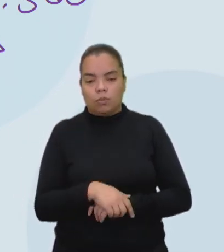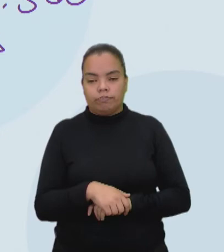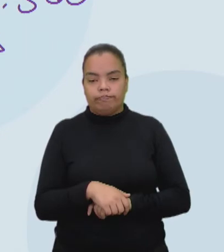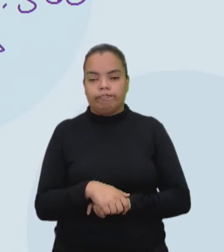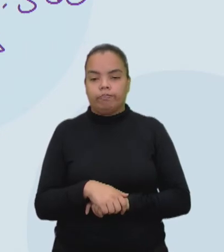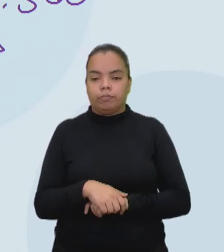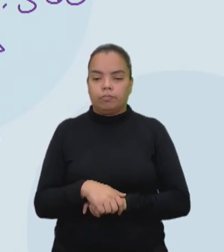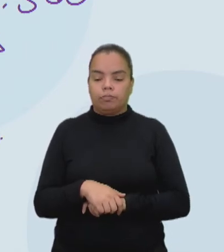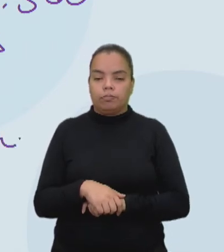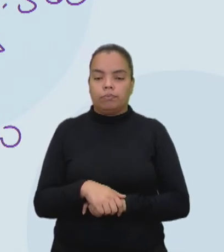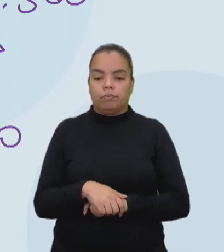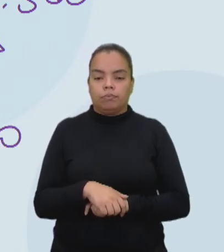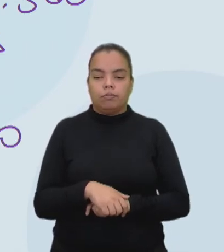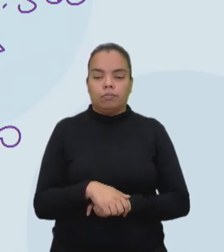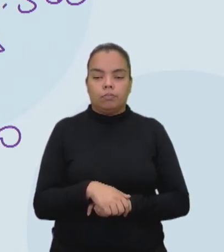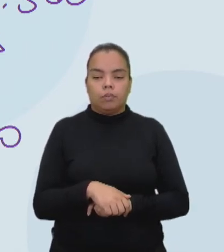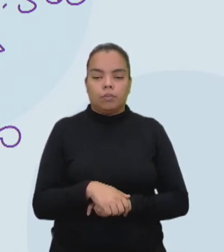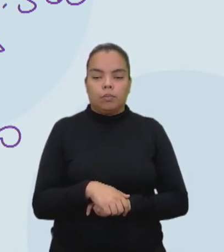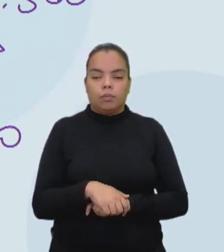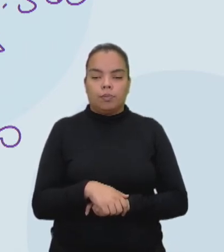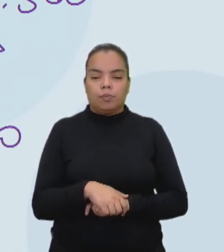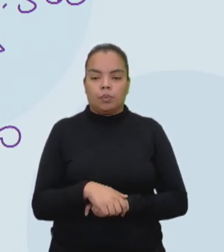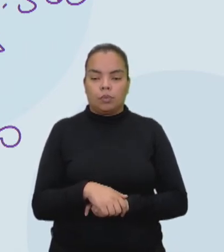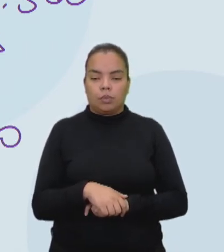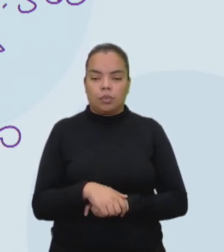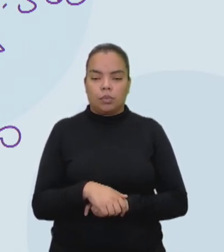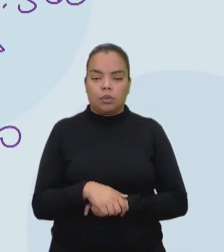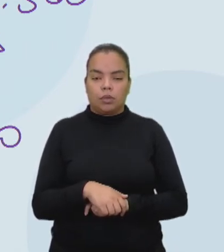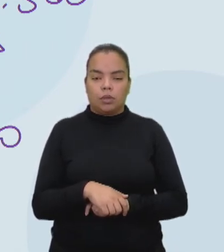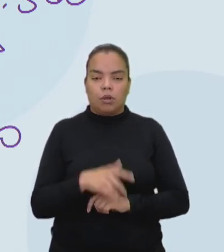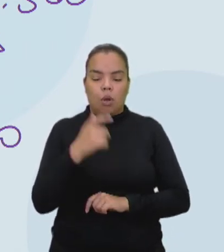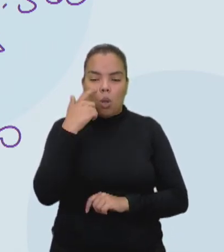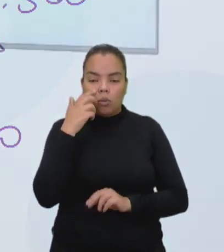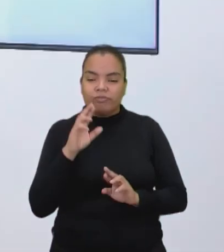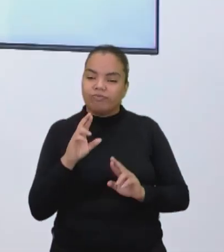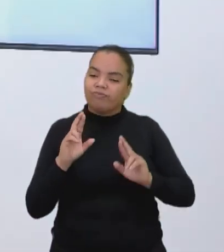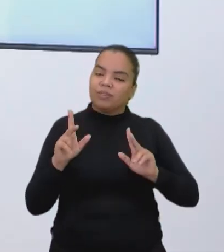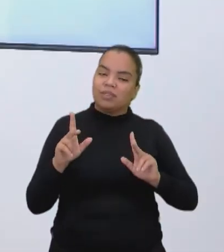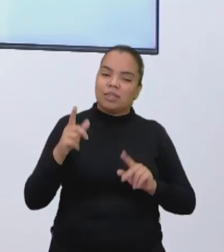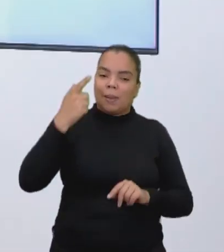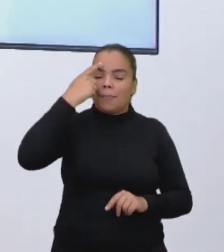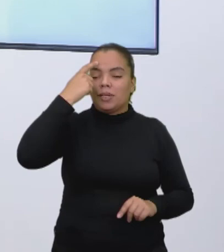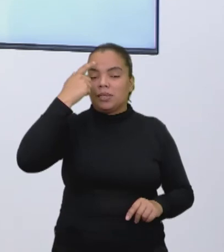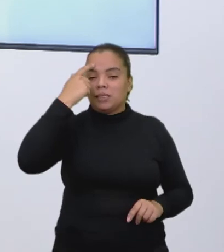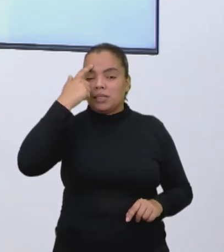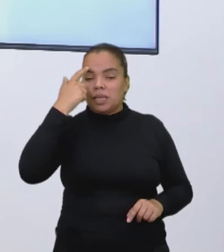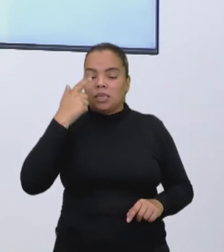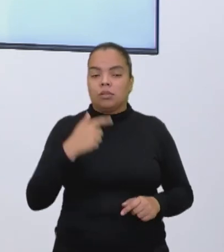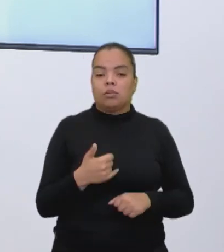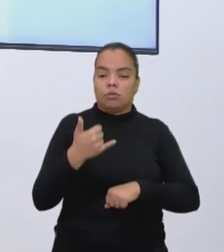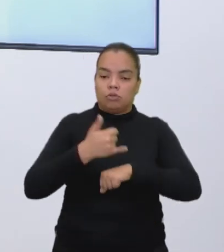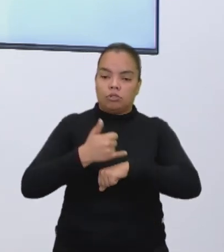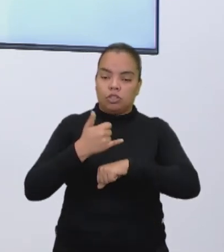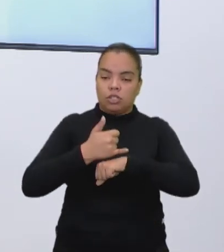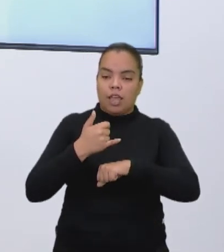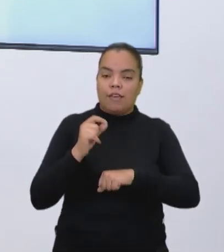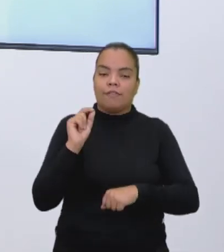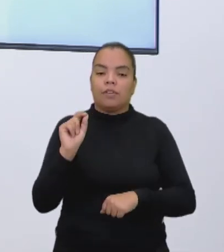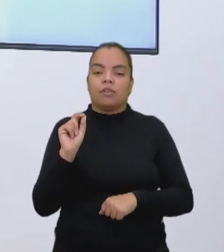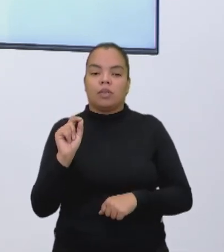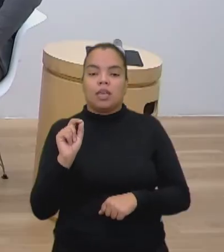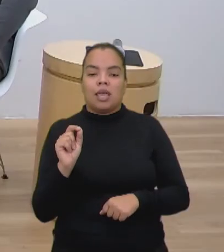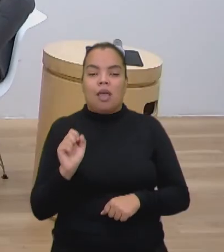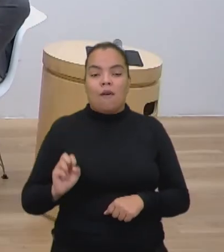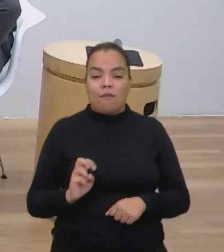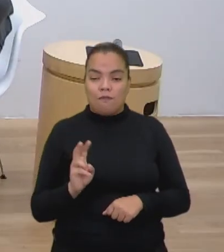por conta de um mês para outro. Pensando aí no proprietário, né? Isso é um